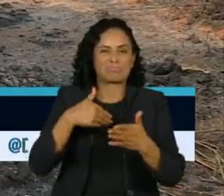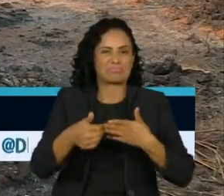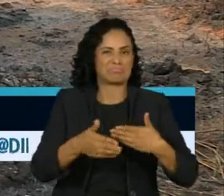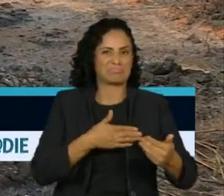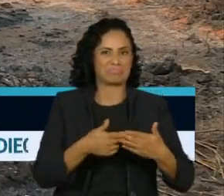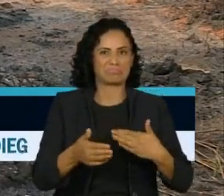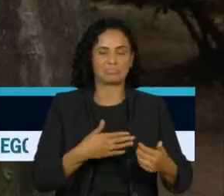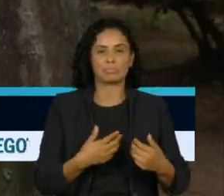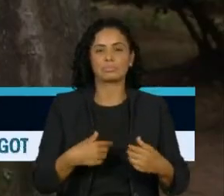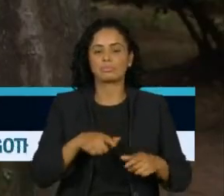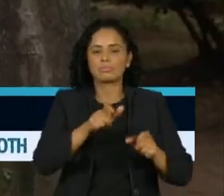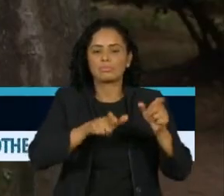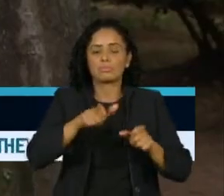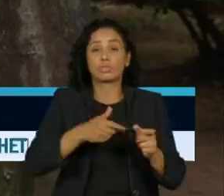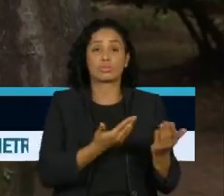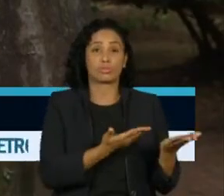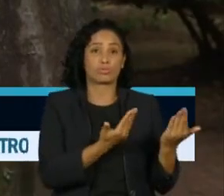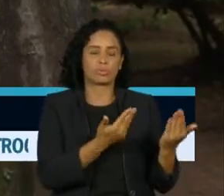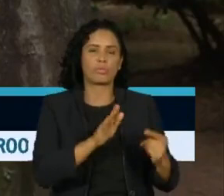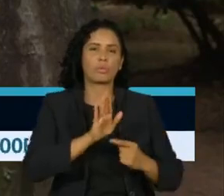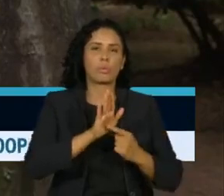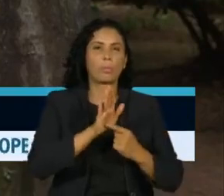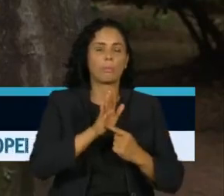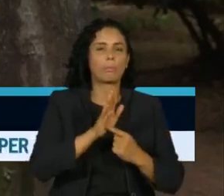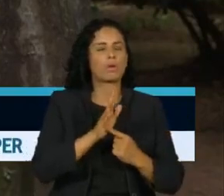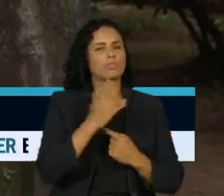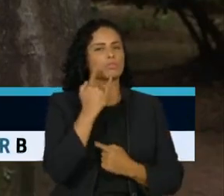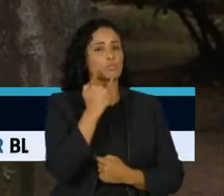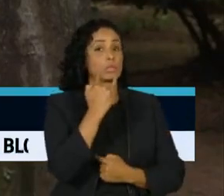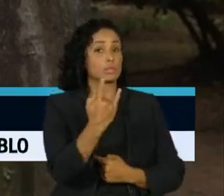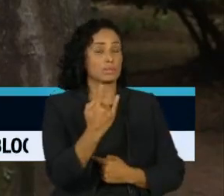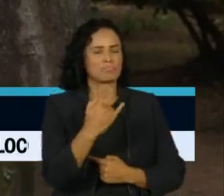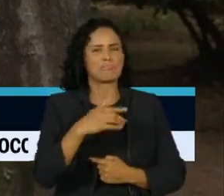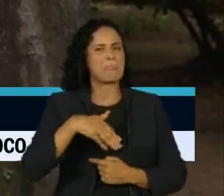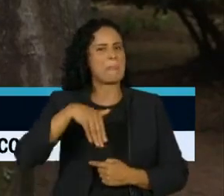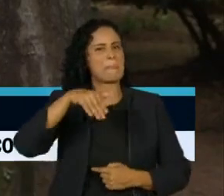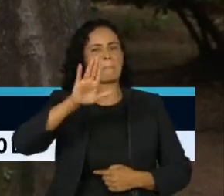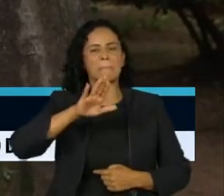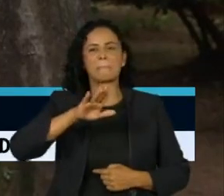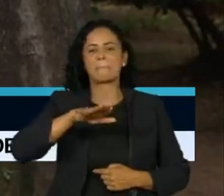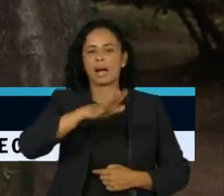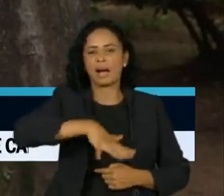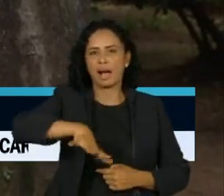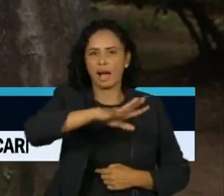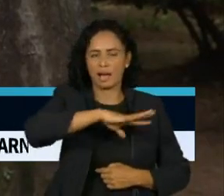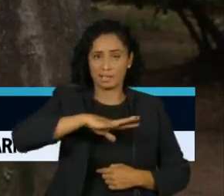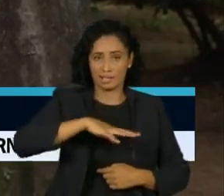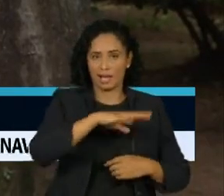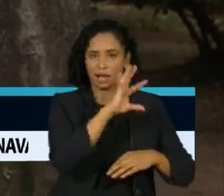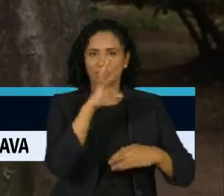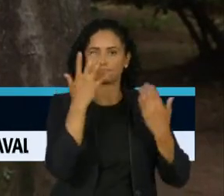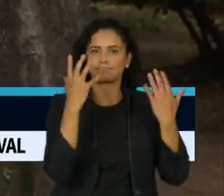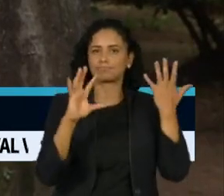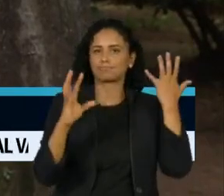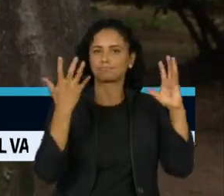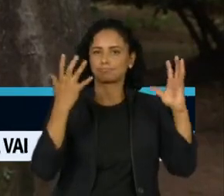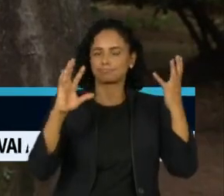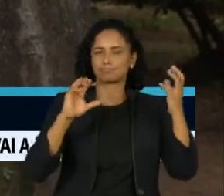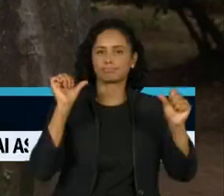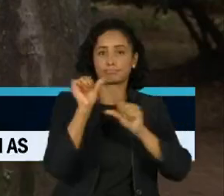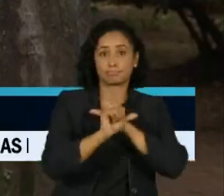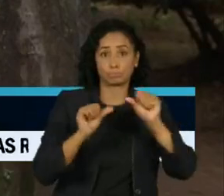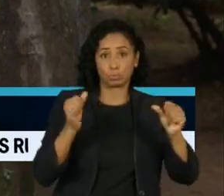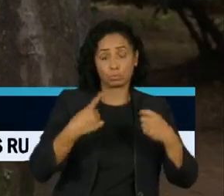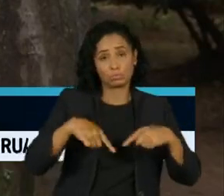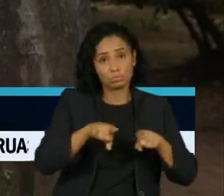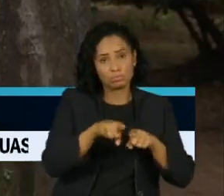Os jovens são os que têm se mostrado mais preocupados com o meio ambiente e as mudanças climáticas, provocadas em boa